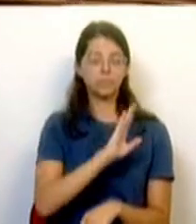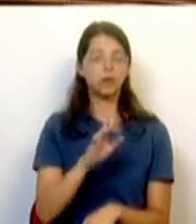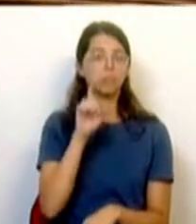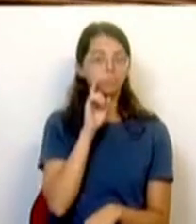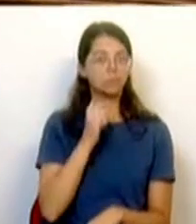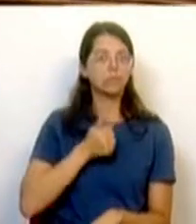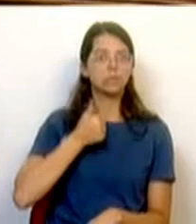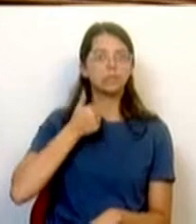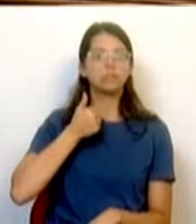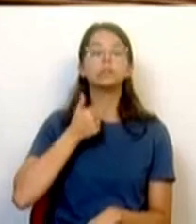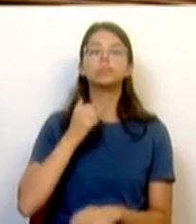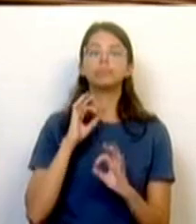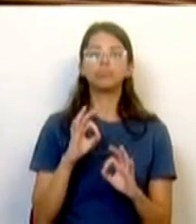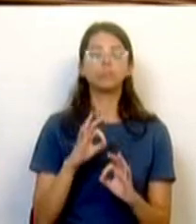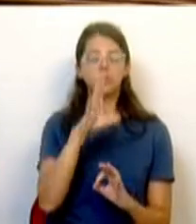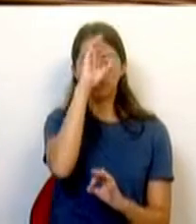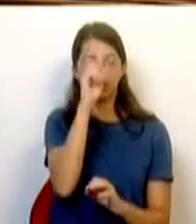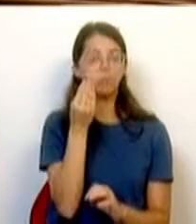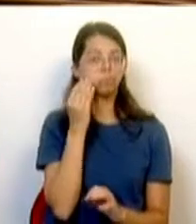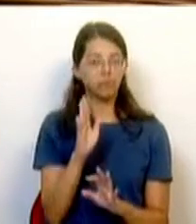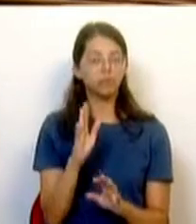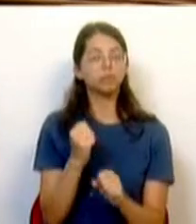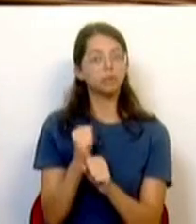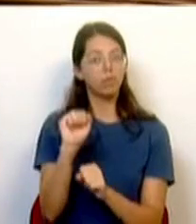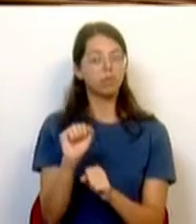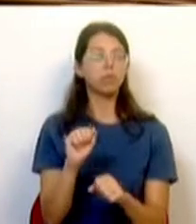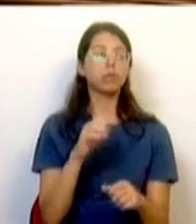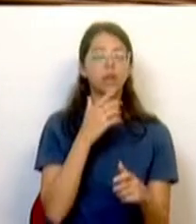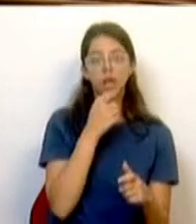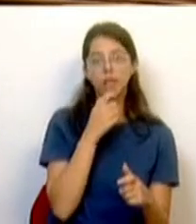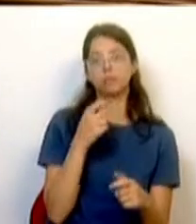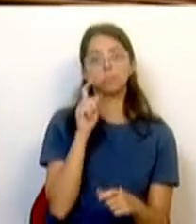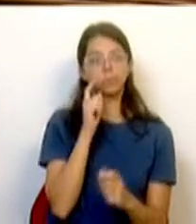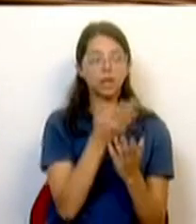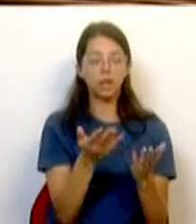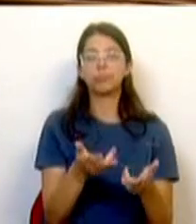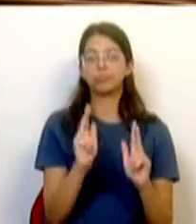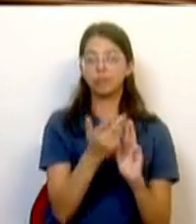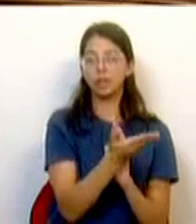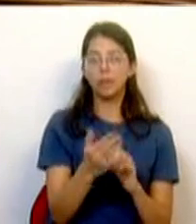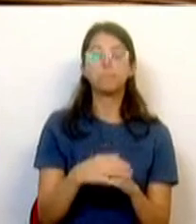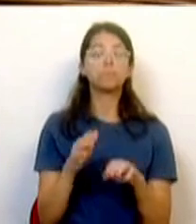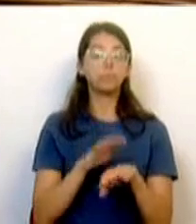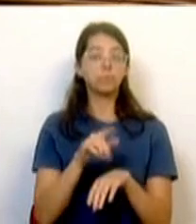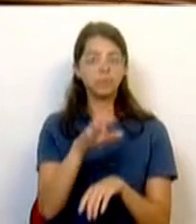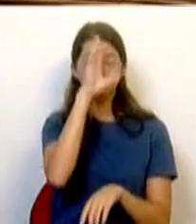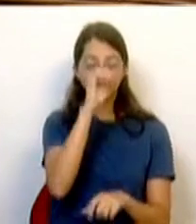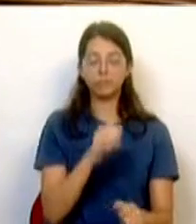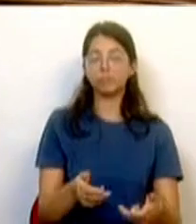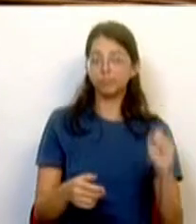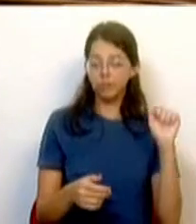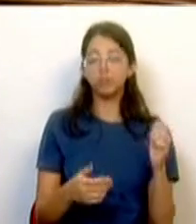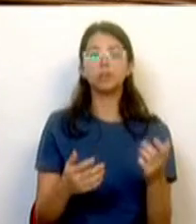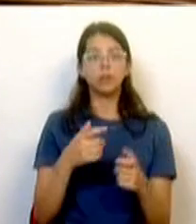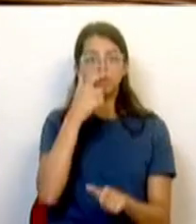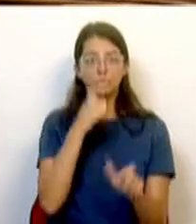fundamental e é fundamento do próprio Estado e condição de liberdade. Por isso mesmo, para o Governo e para o Partido Socialista, o investimento na segurança